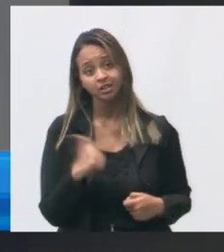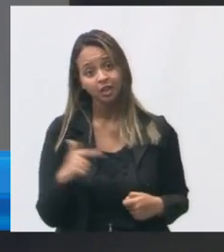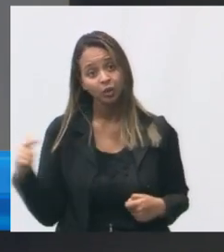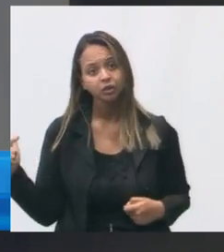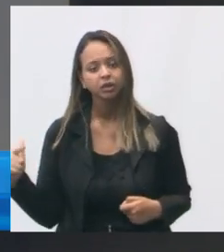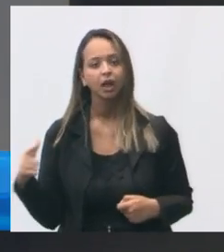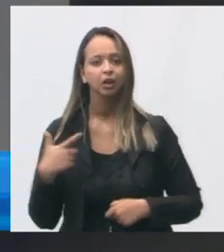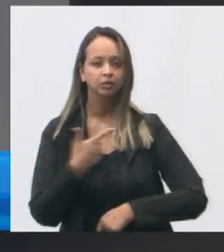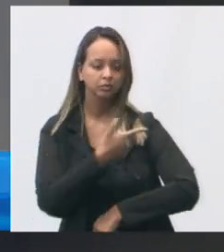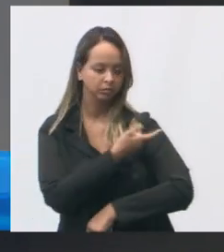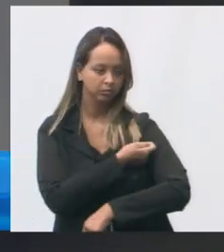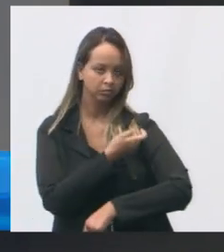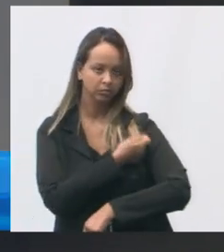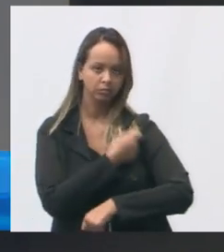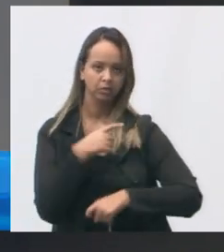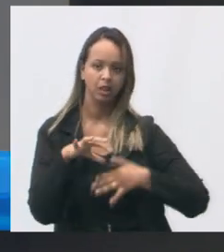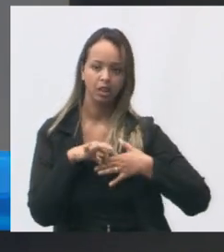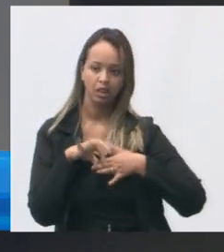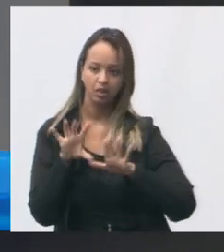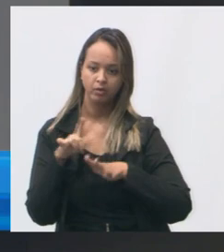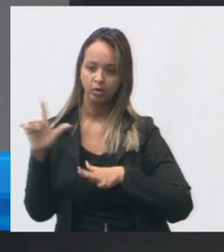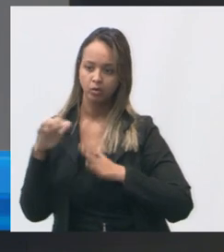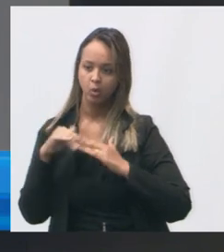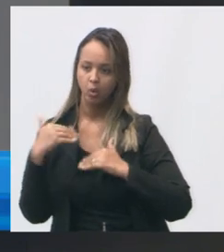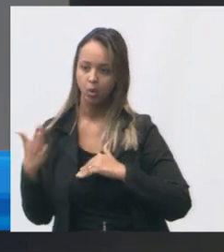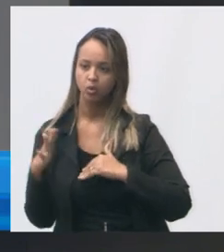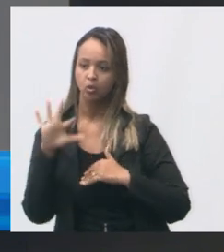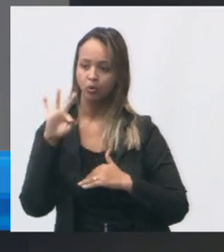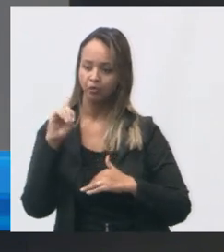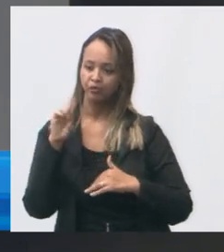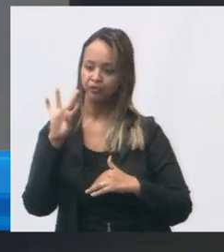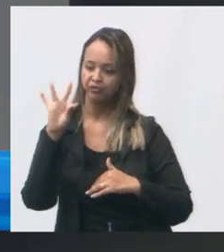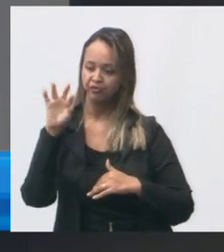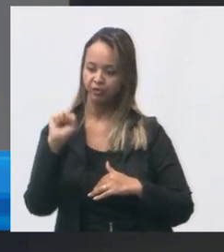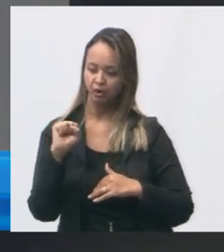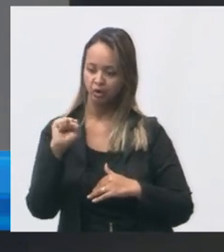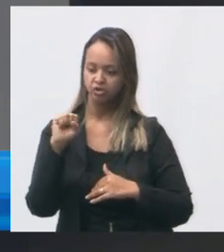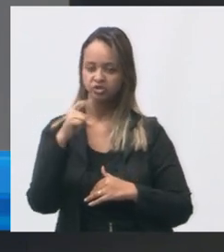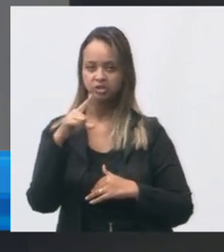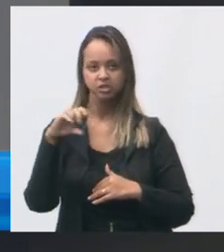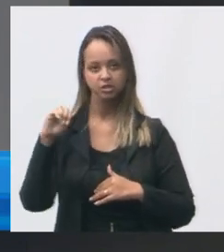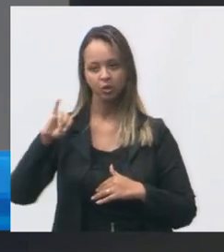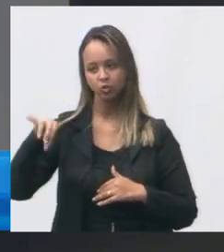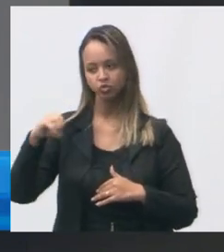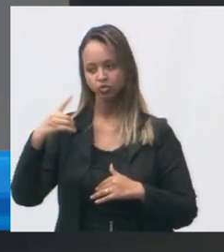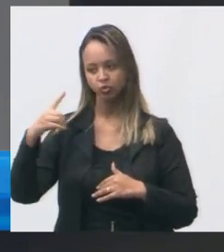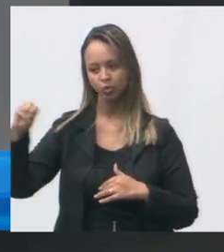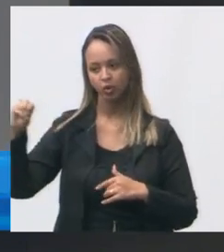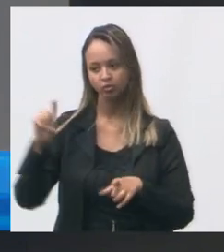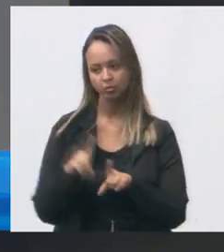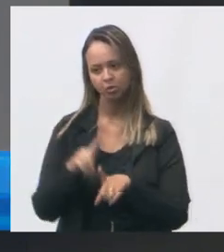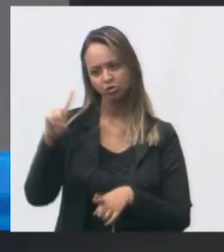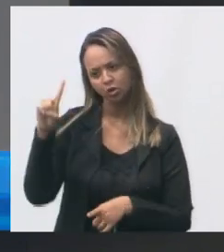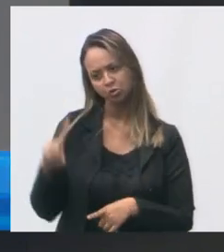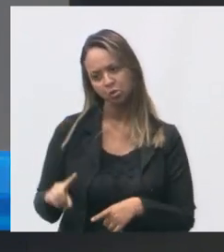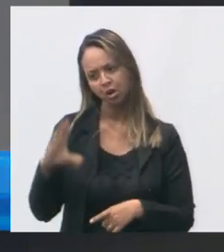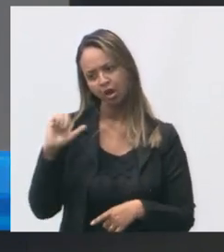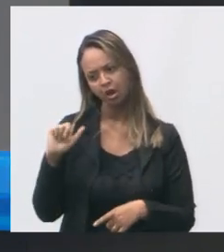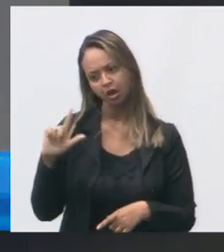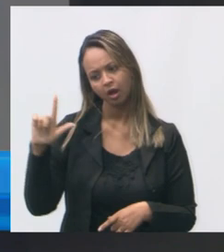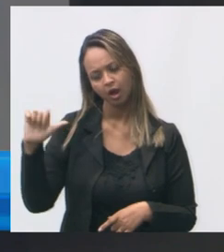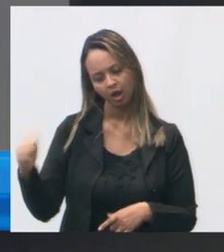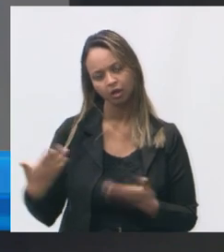coleta todos os exames são encaminhados para unidade do forte a Carla é a diretora muito simpática também atendeu a gente muito bem